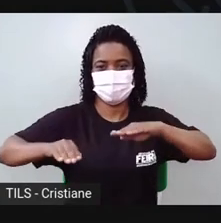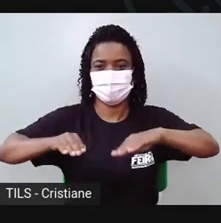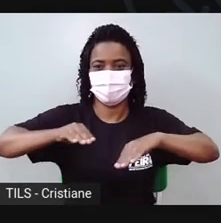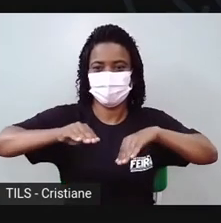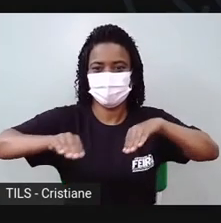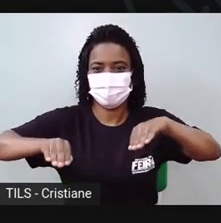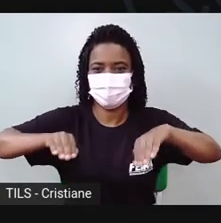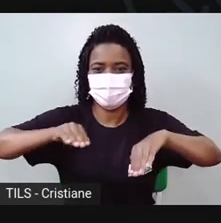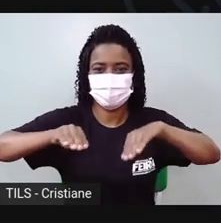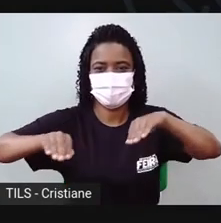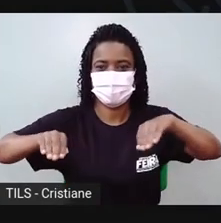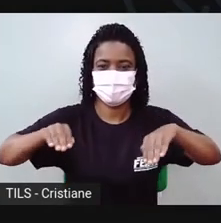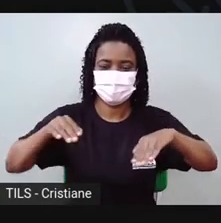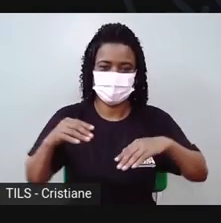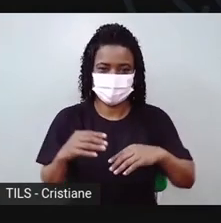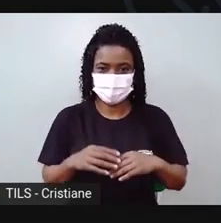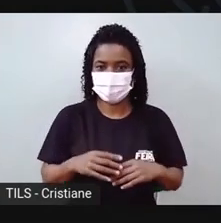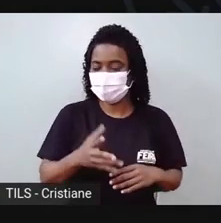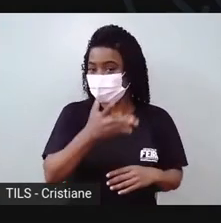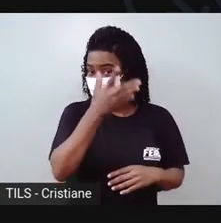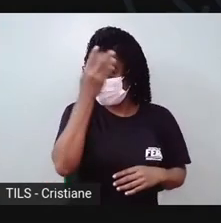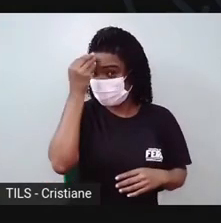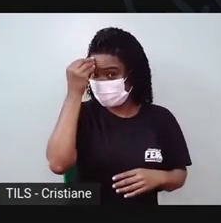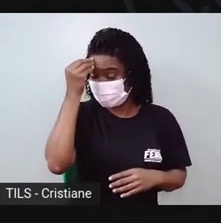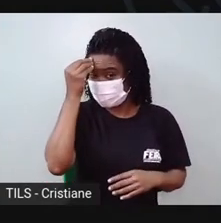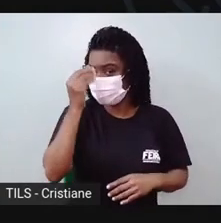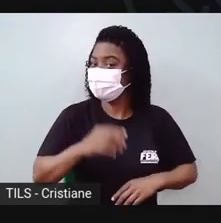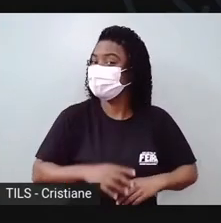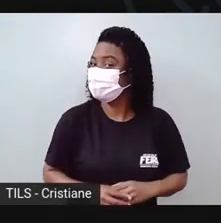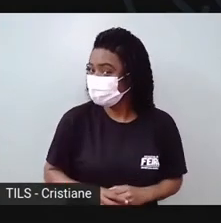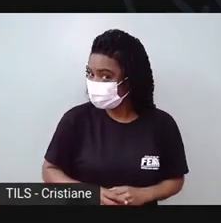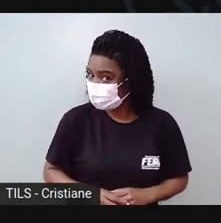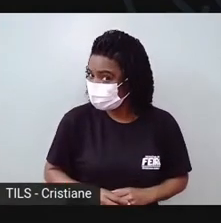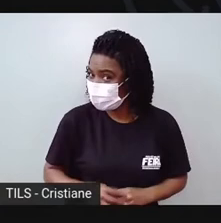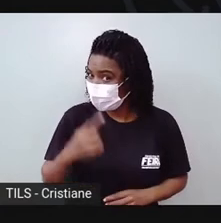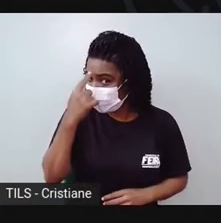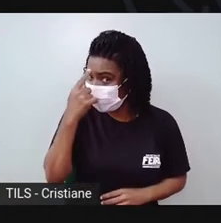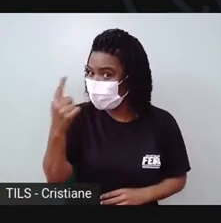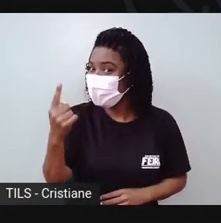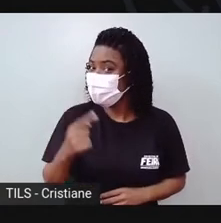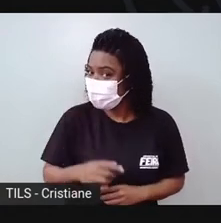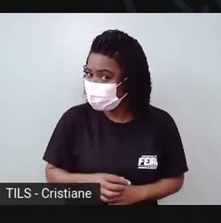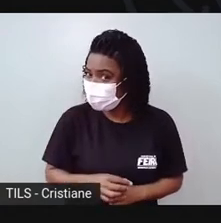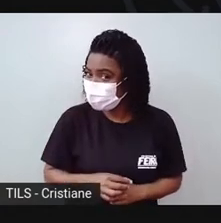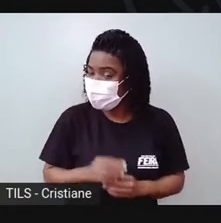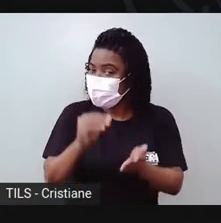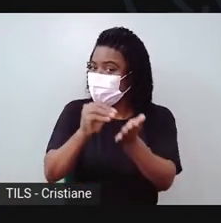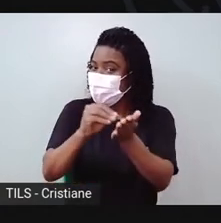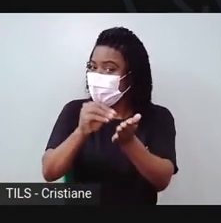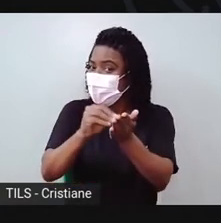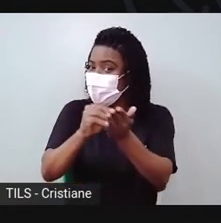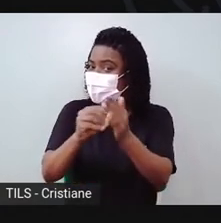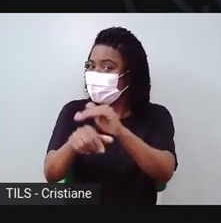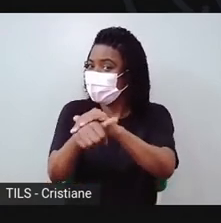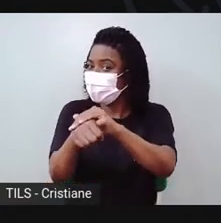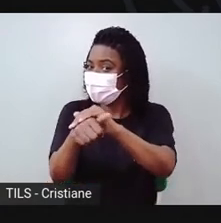Isso. Ah, e a Pró esqueceu uma coisa que tem na tartaruga. Quem será que vai lembrar aí, hein? Que a Pró esqueceu.